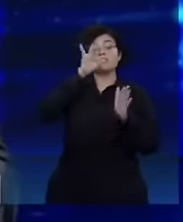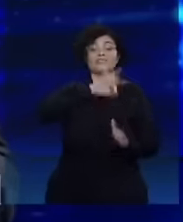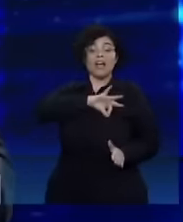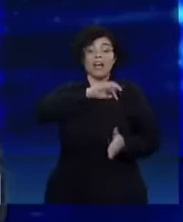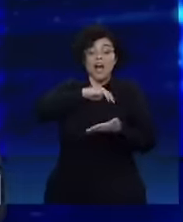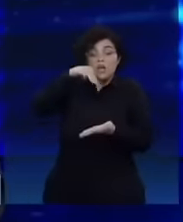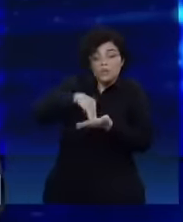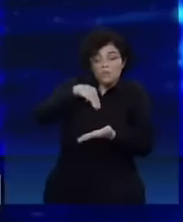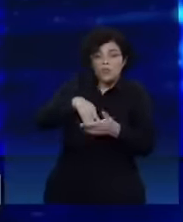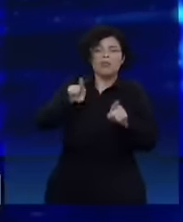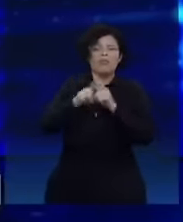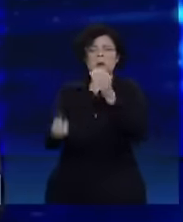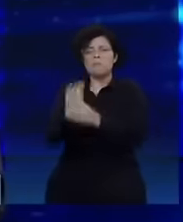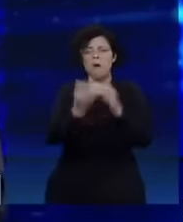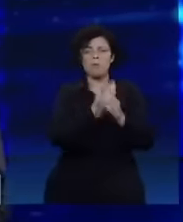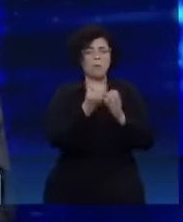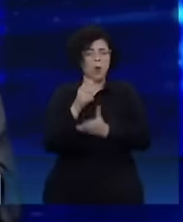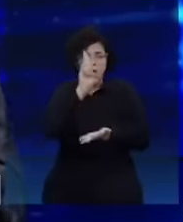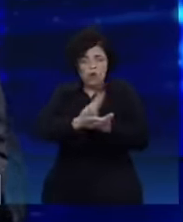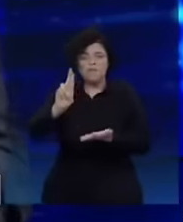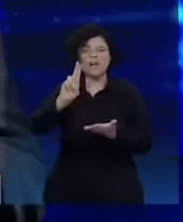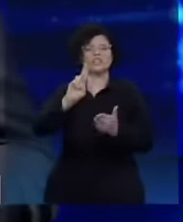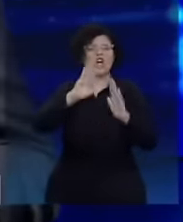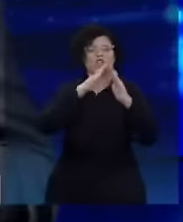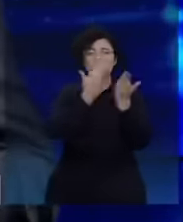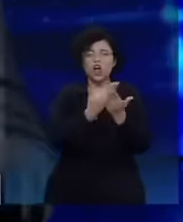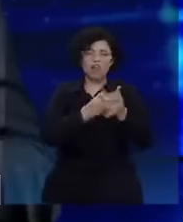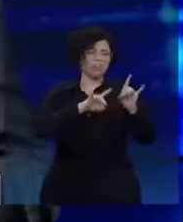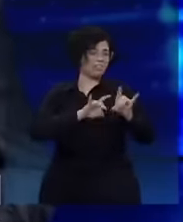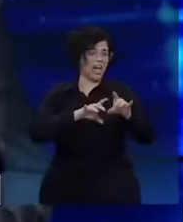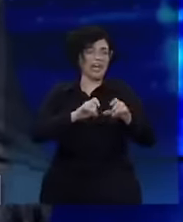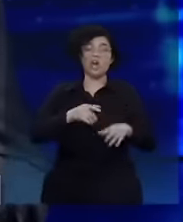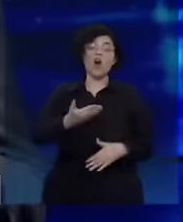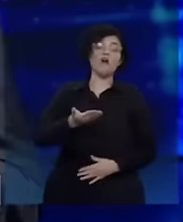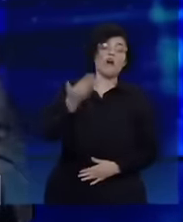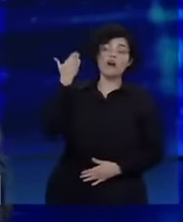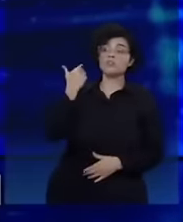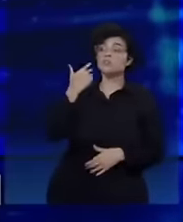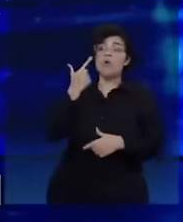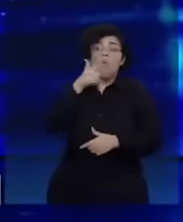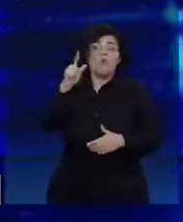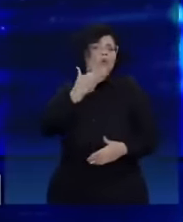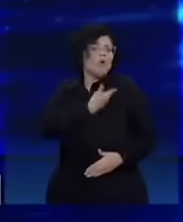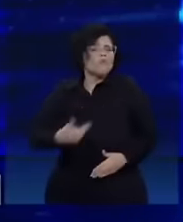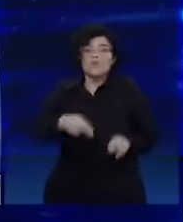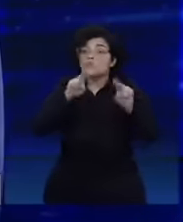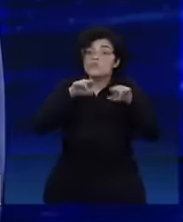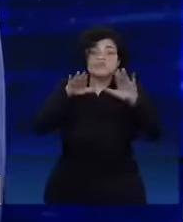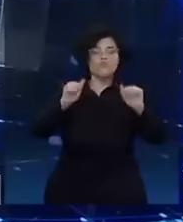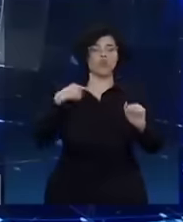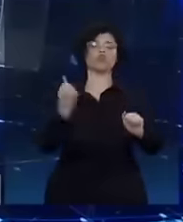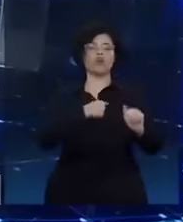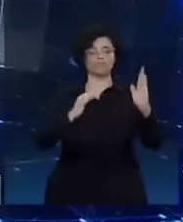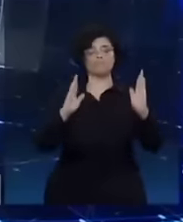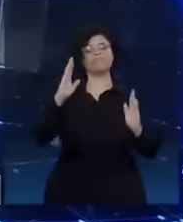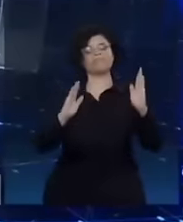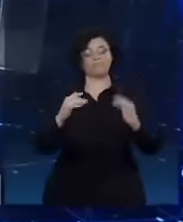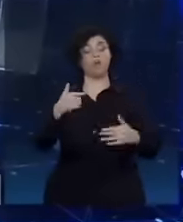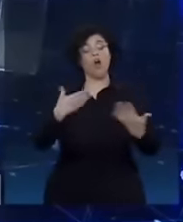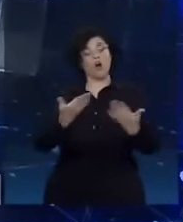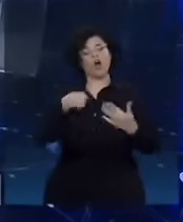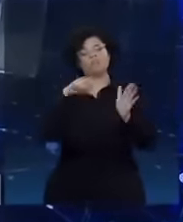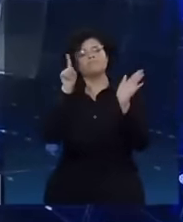universidade e escola técnica nesse país. E, por isso, eu até gostaria de fazer uma pergunta para o candidato, meu